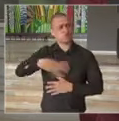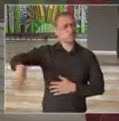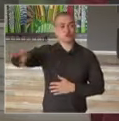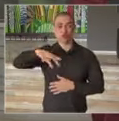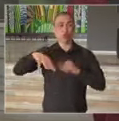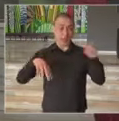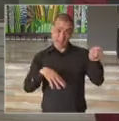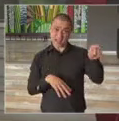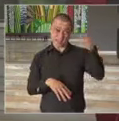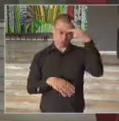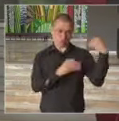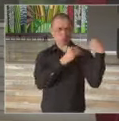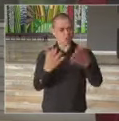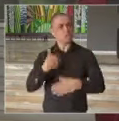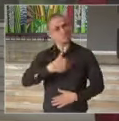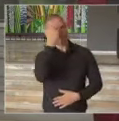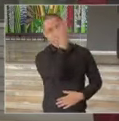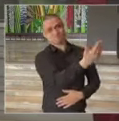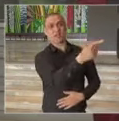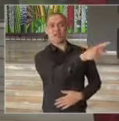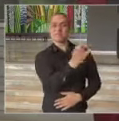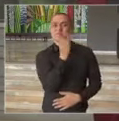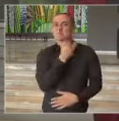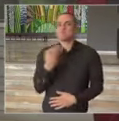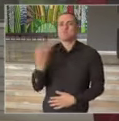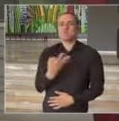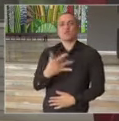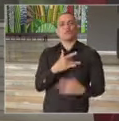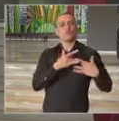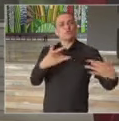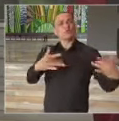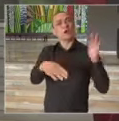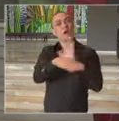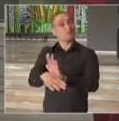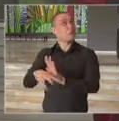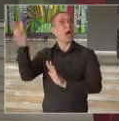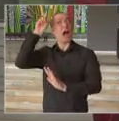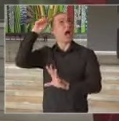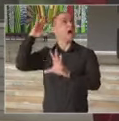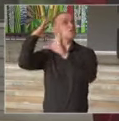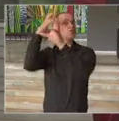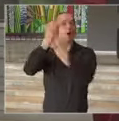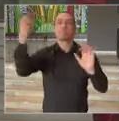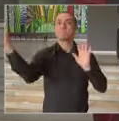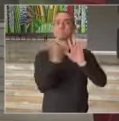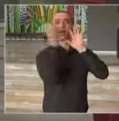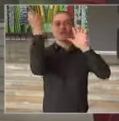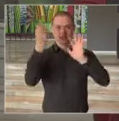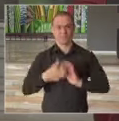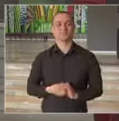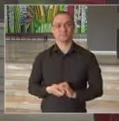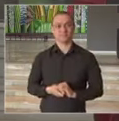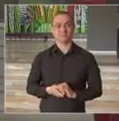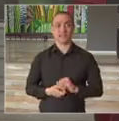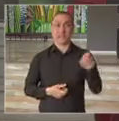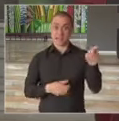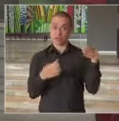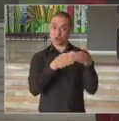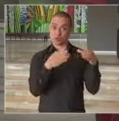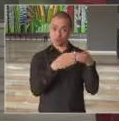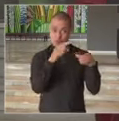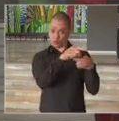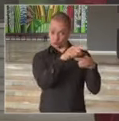doadores, por este exemplo de solidariedade que fica na história do país. O Comitê